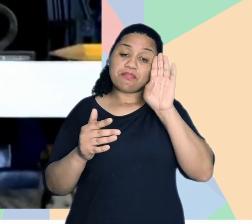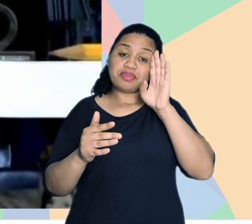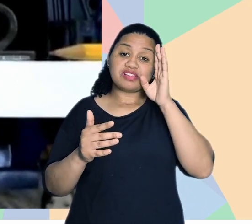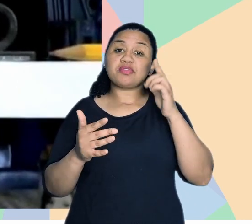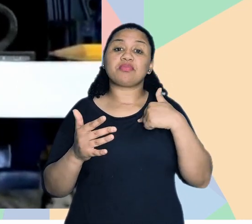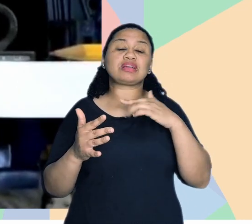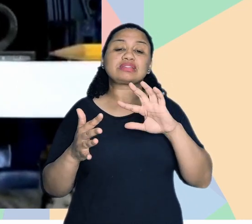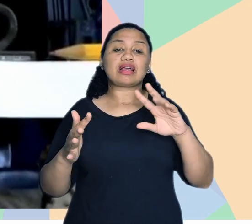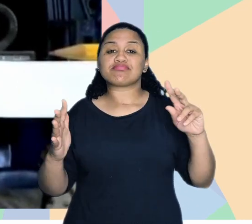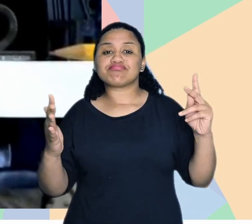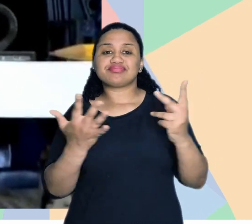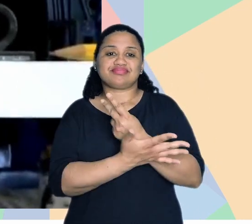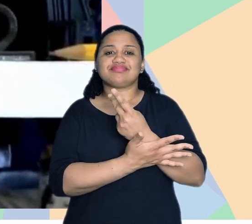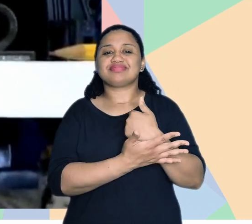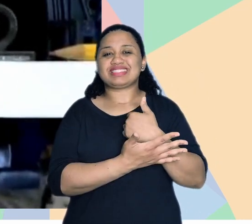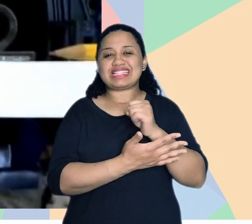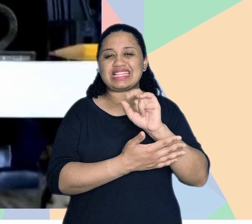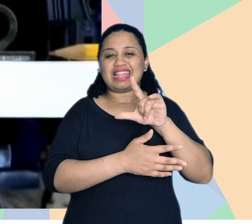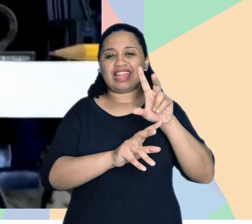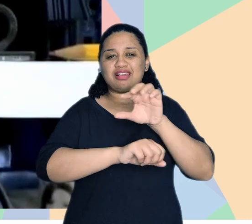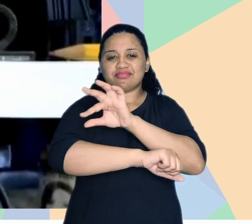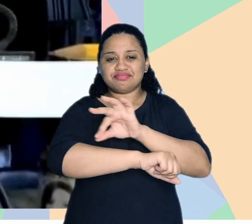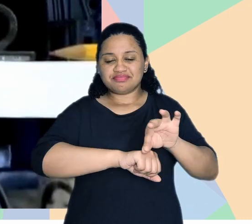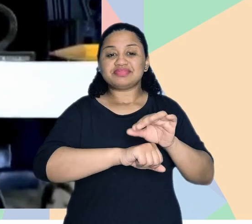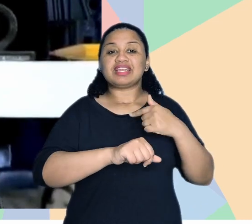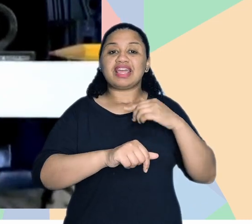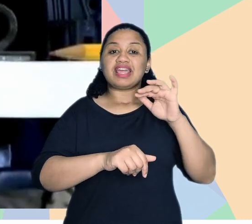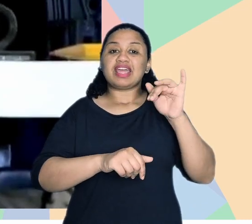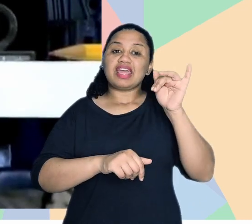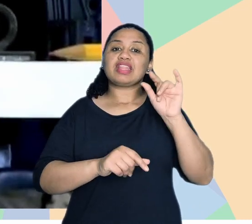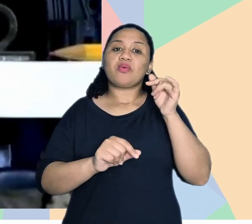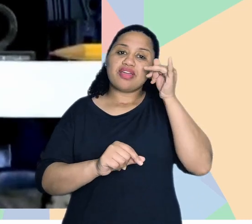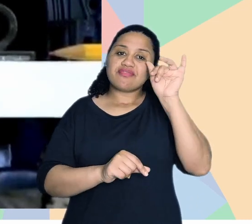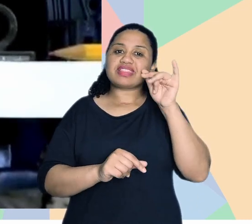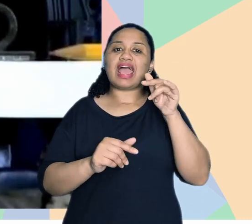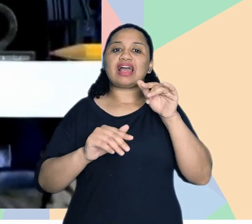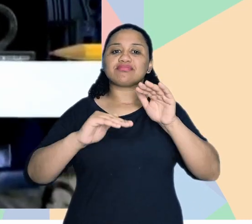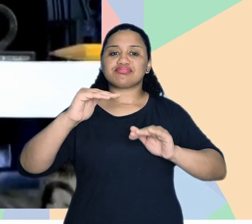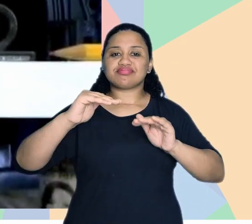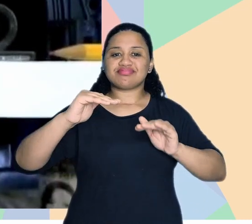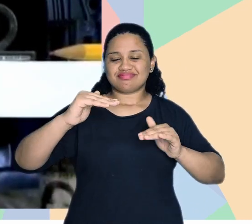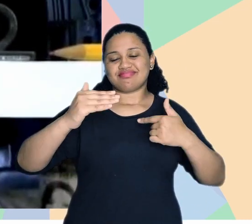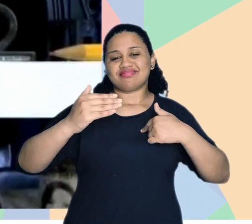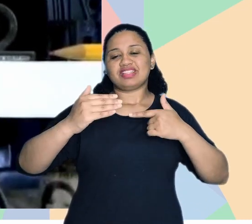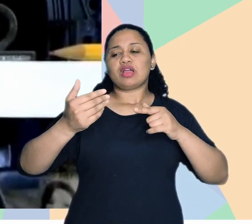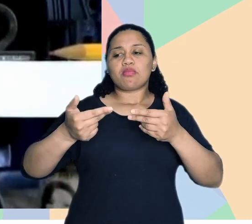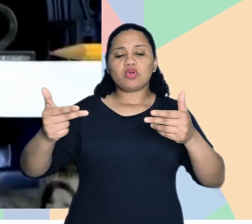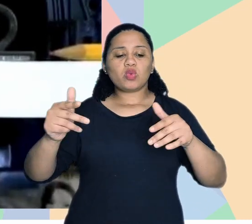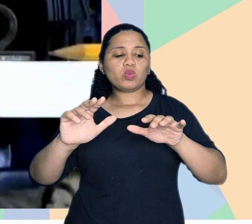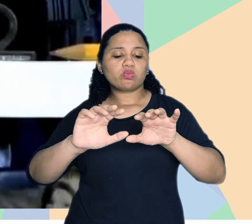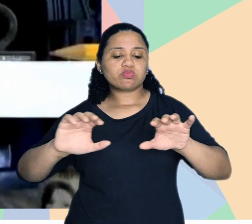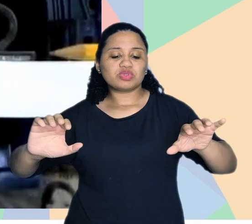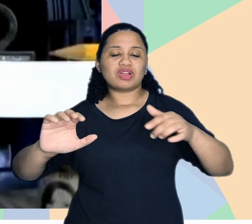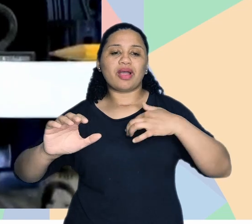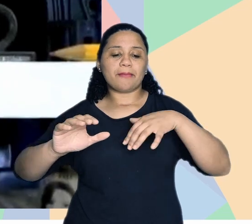principalmente de acidentes, né? Quando a gente fala de arquitetura. Então, evitar desníveis desnecessários, né? Colocar mobiliário